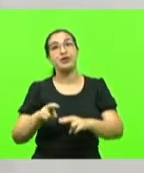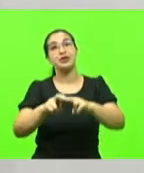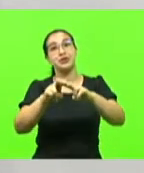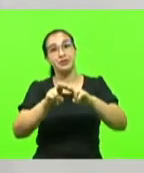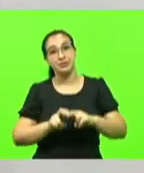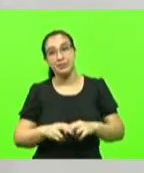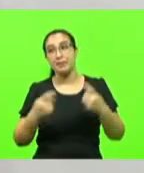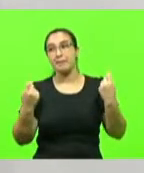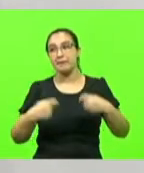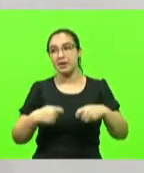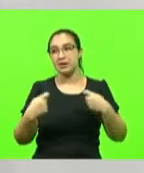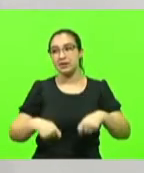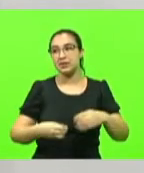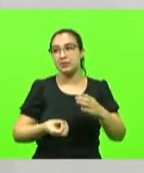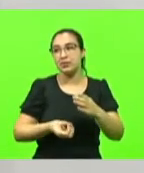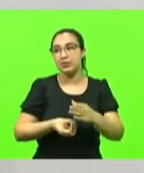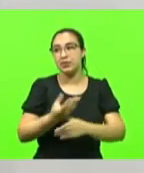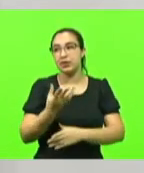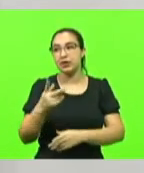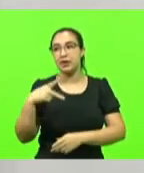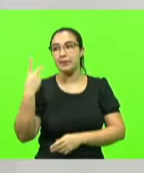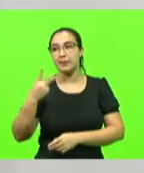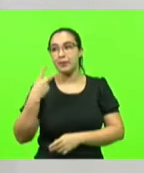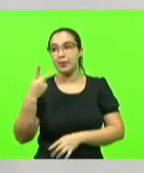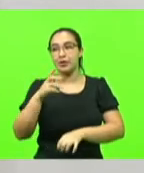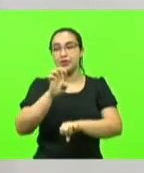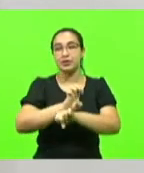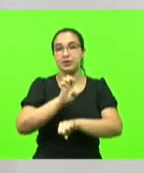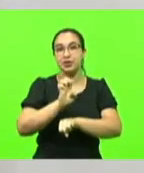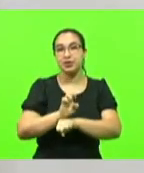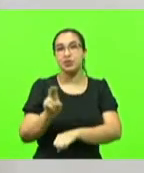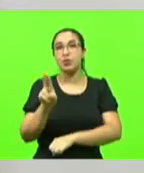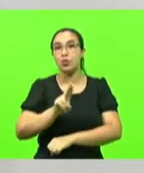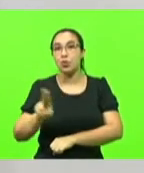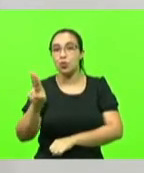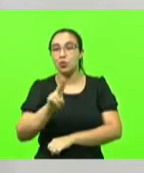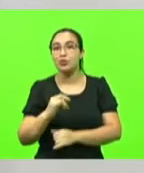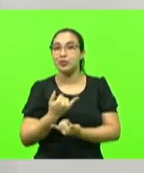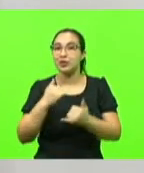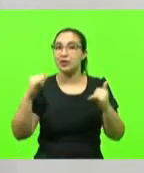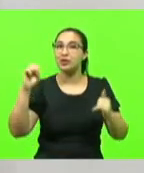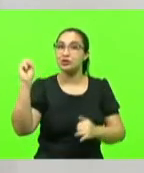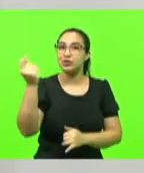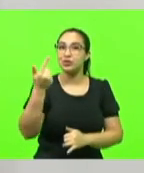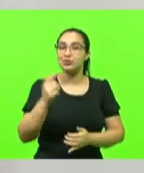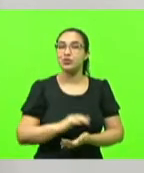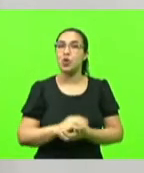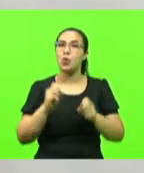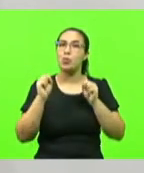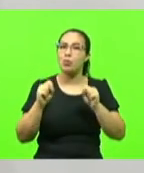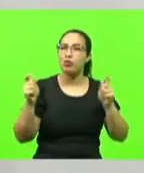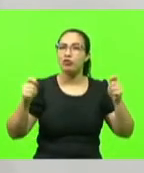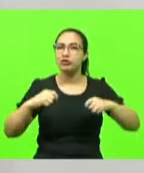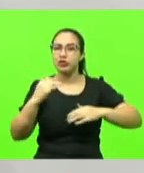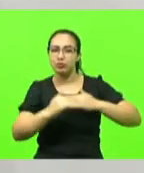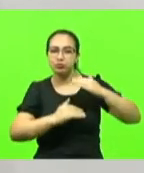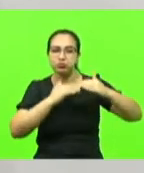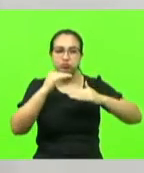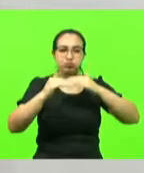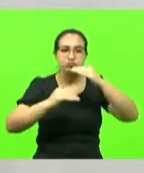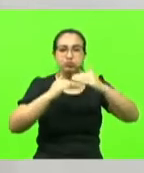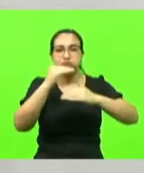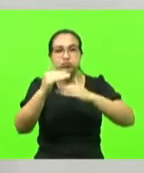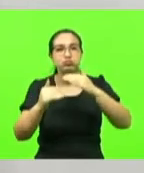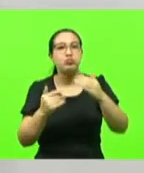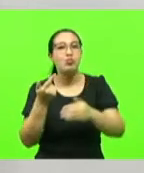presidente a política estadual de incentivo ao uso da energia solar para que possamos gradativamente buscar outras fontes de energia